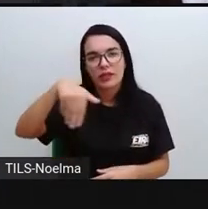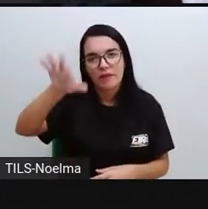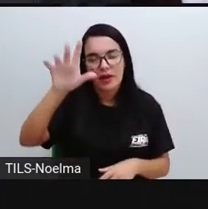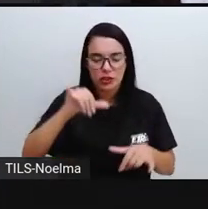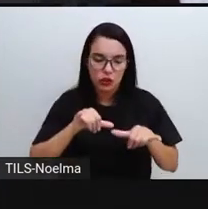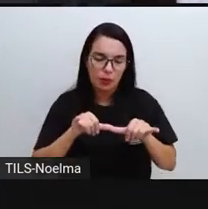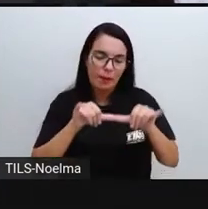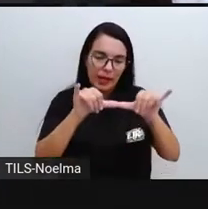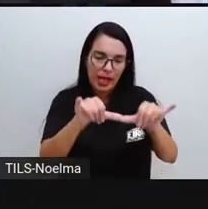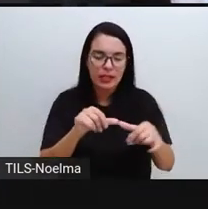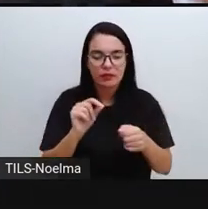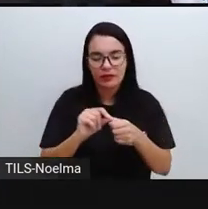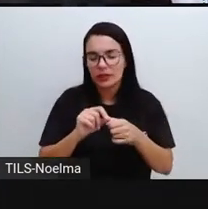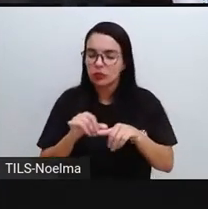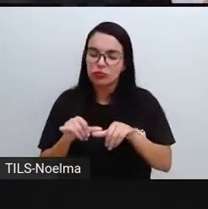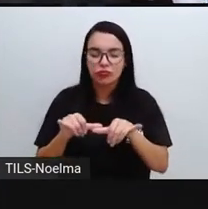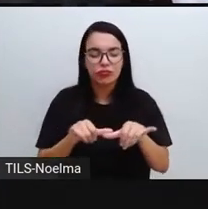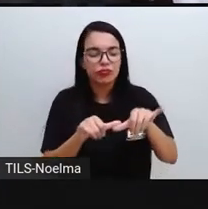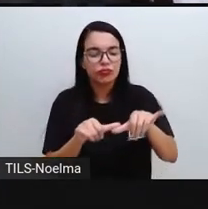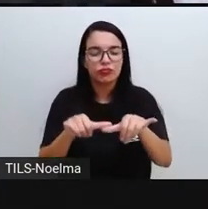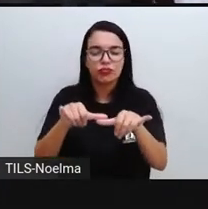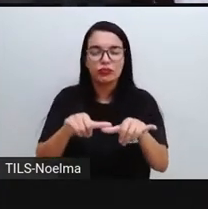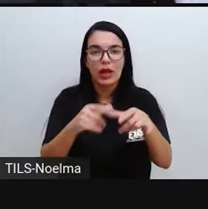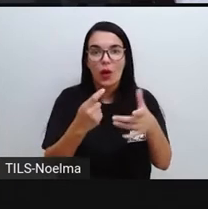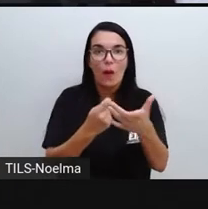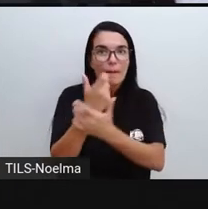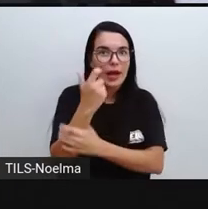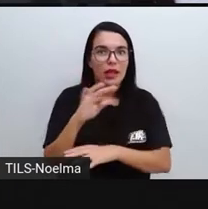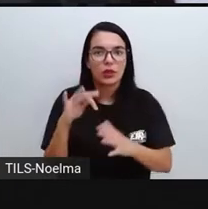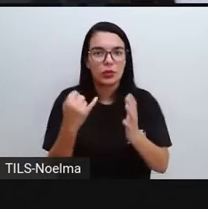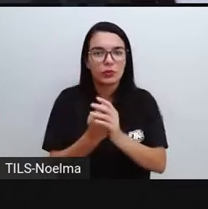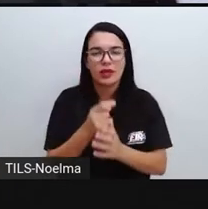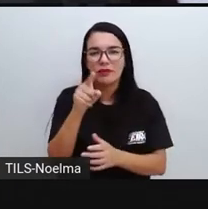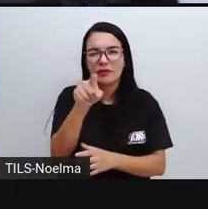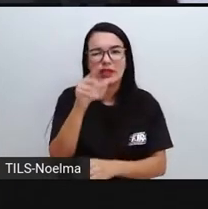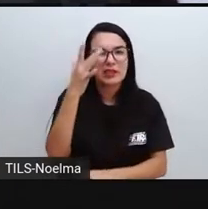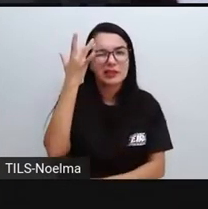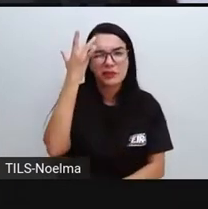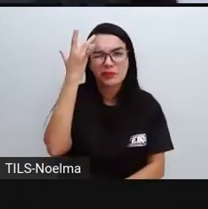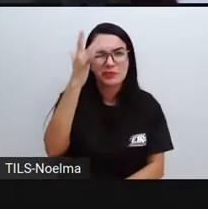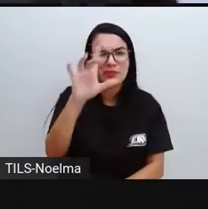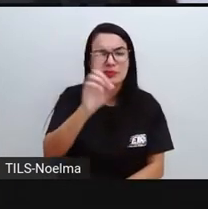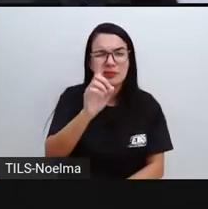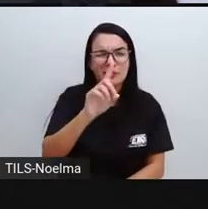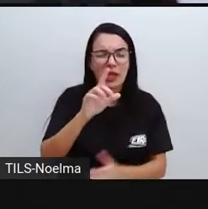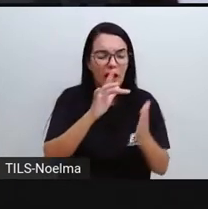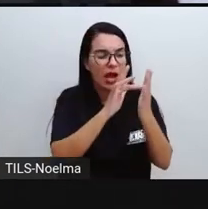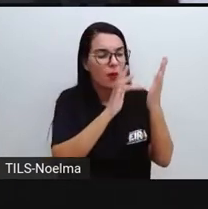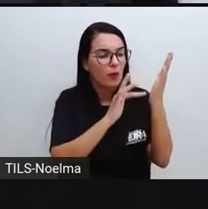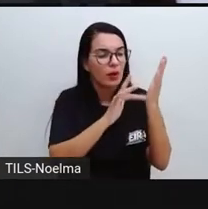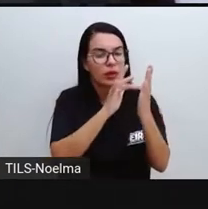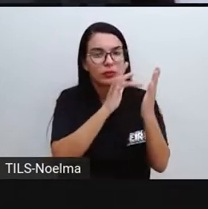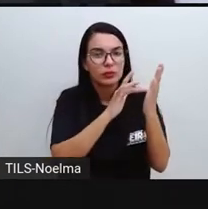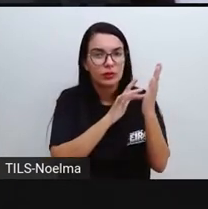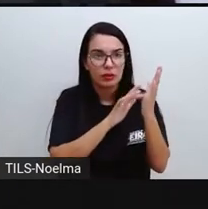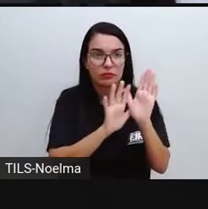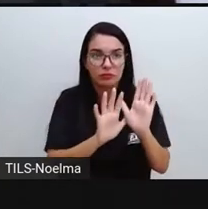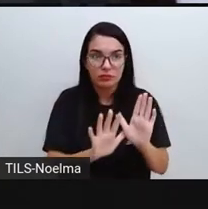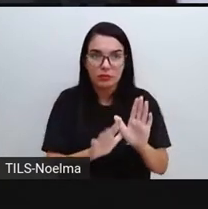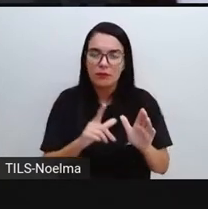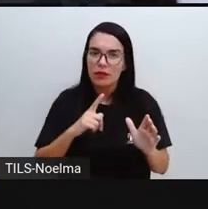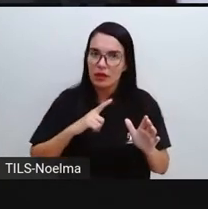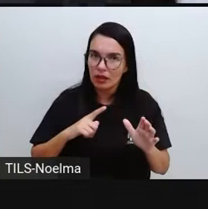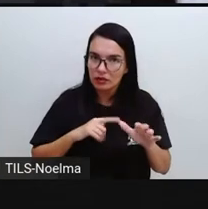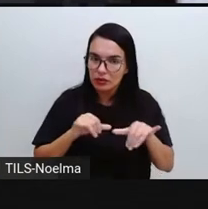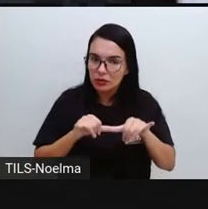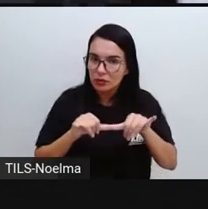né? Fazer uma feira, aquela feira grande, a feira do mês, e não se tivesse a calculadora. No supermercado, obviamente, não